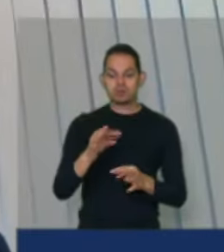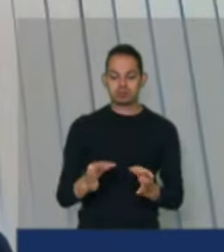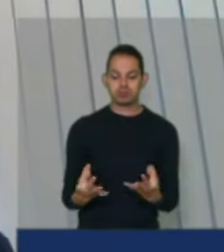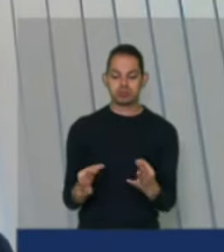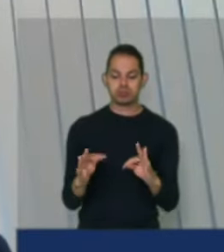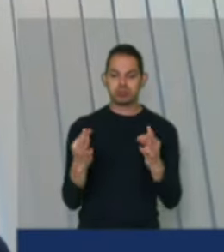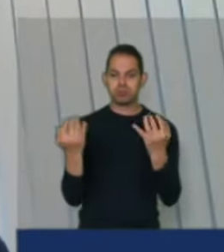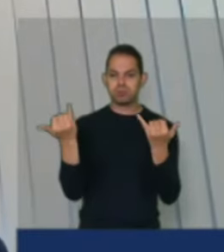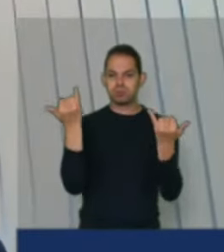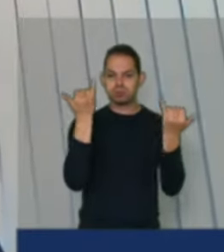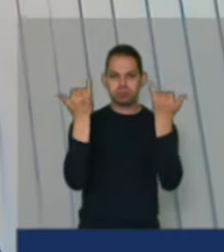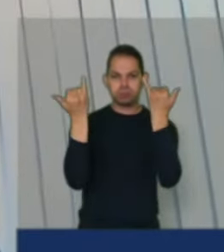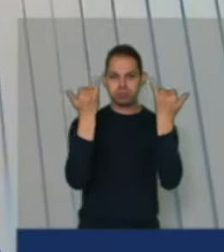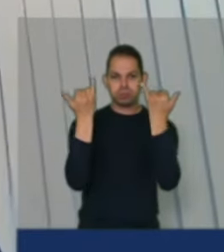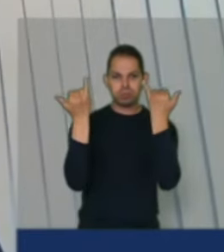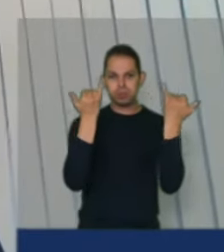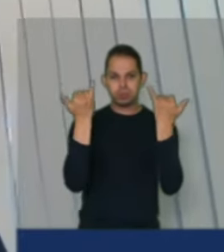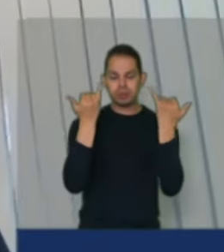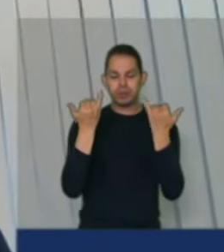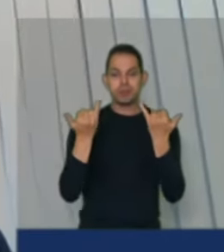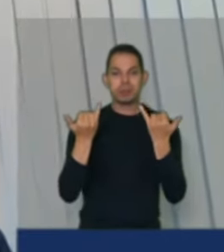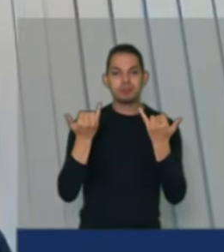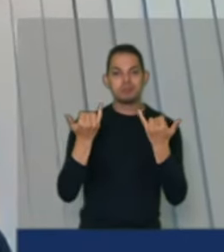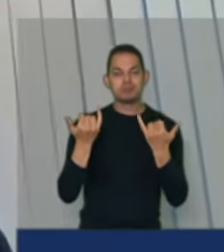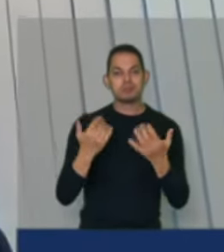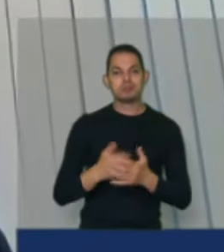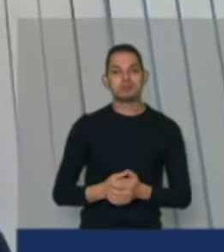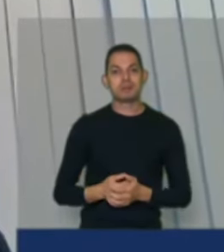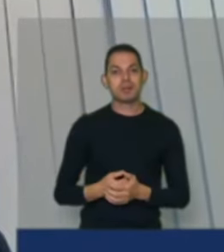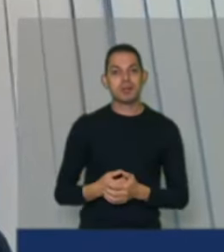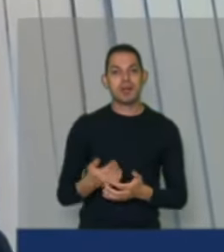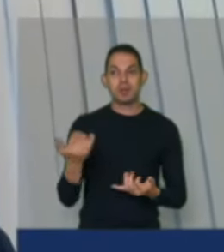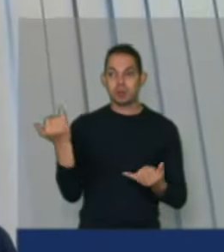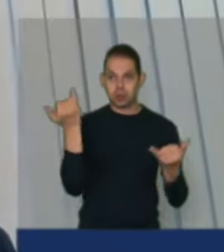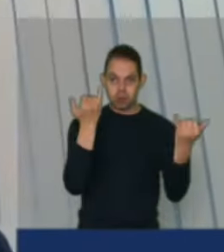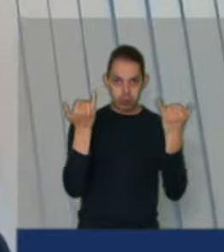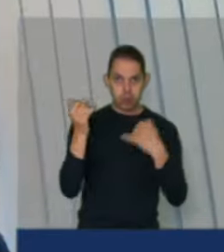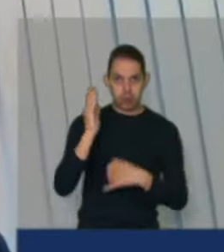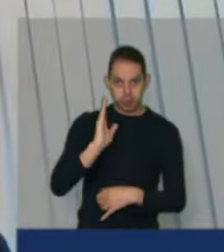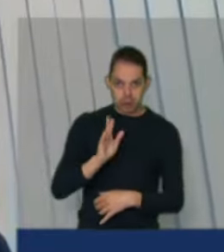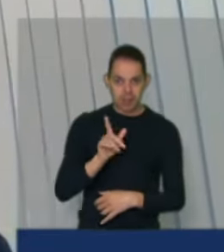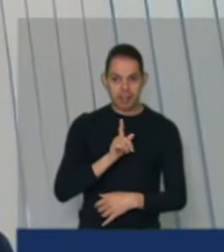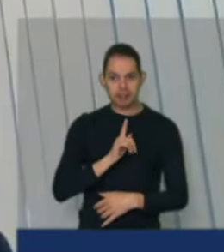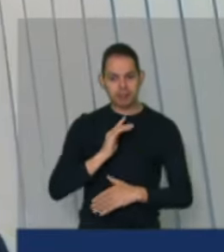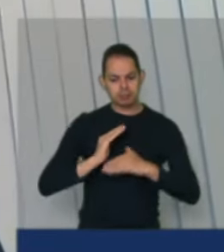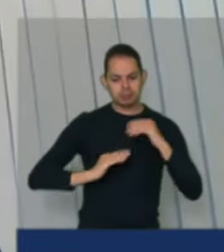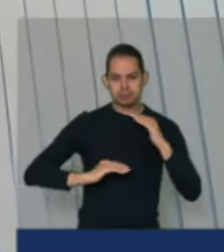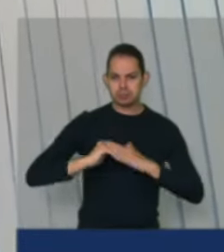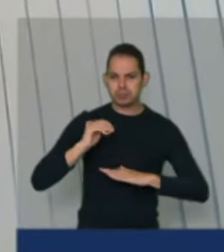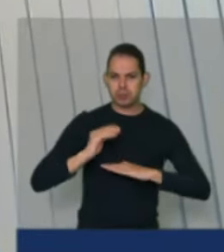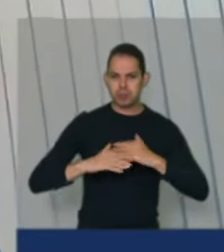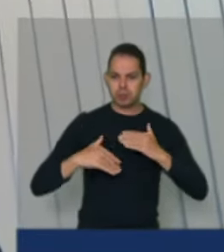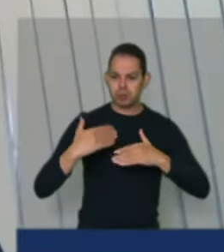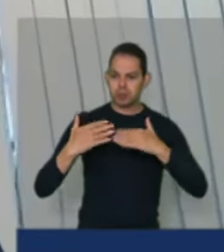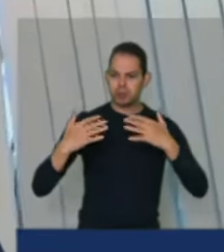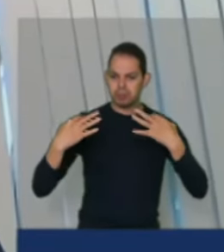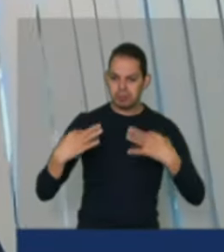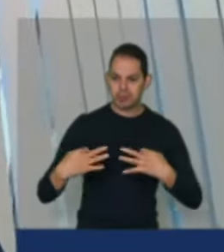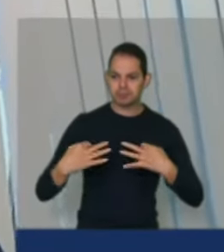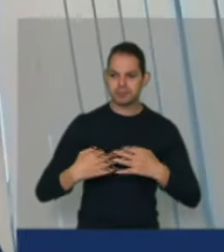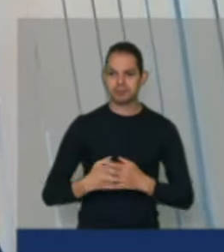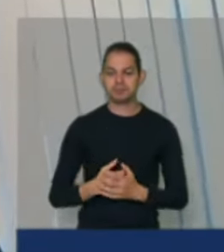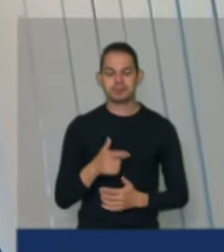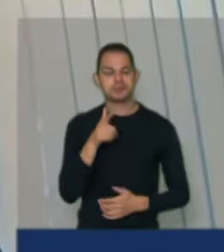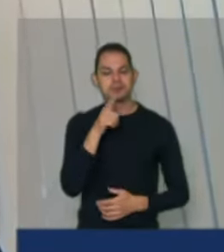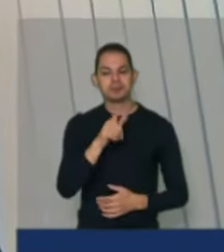informação possível para que ele possa desempenhar as suas funções de forma adequada então